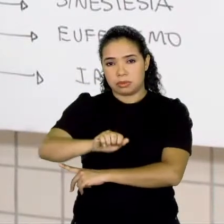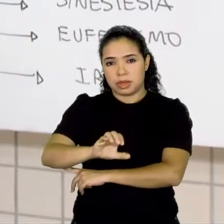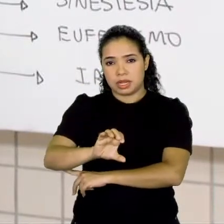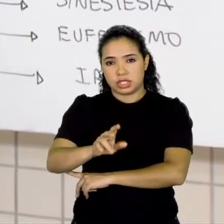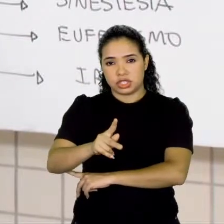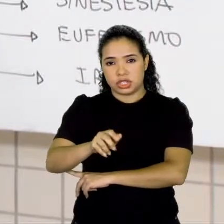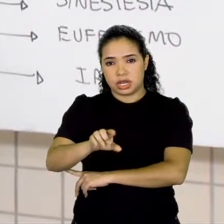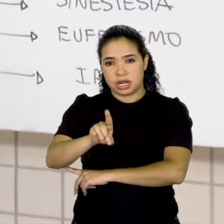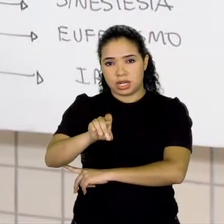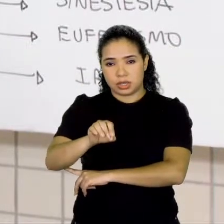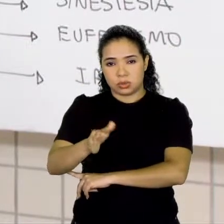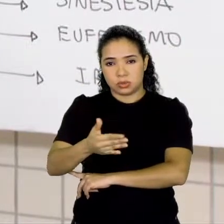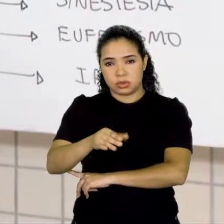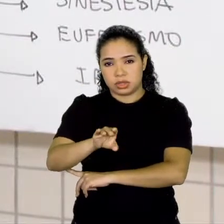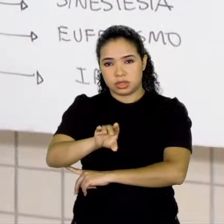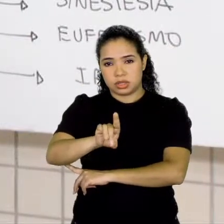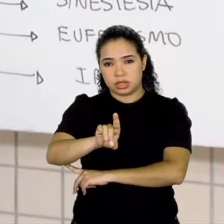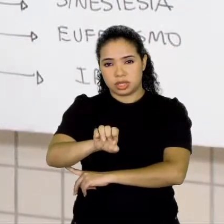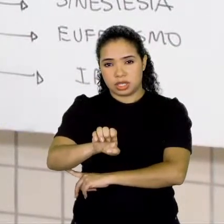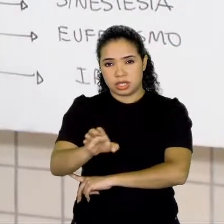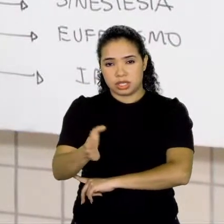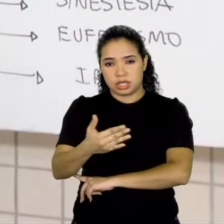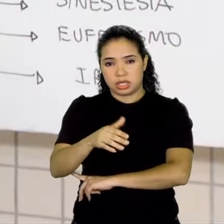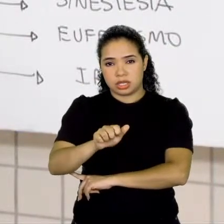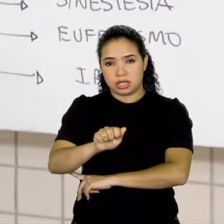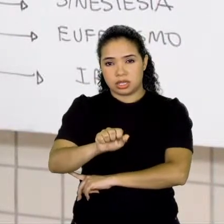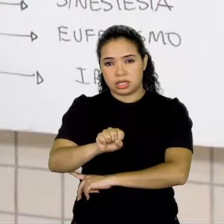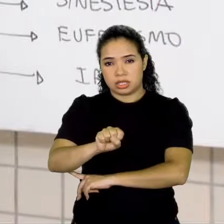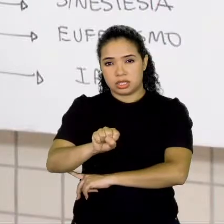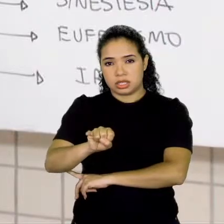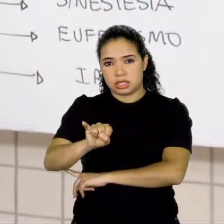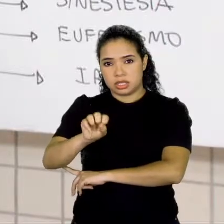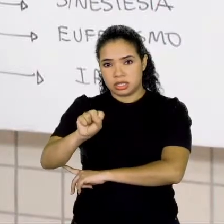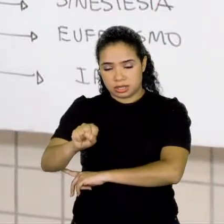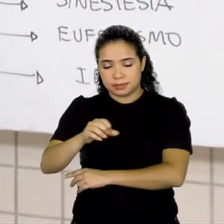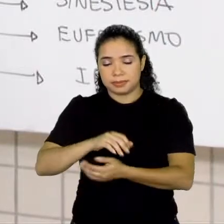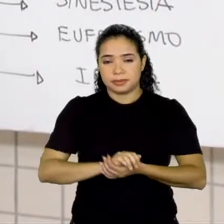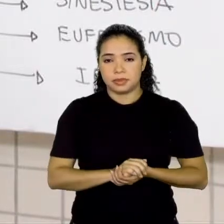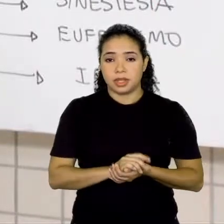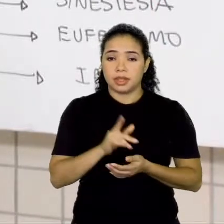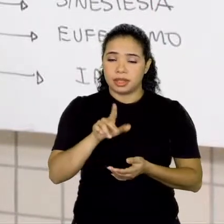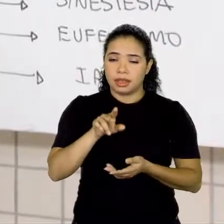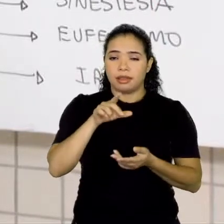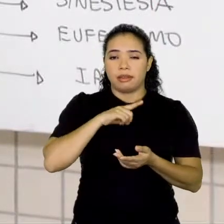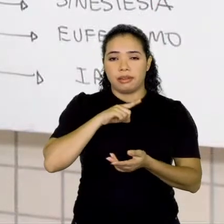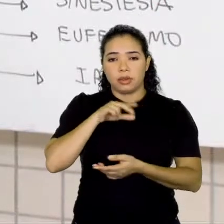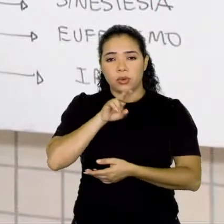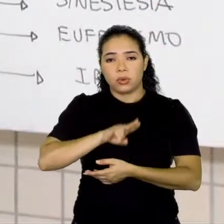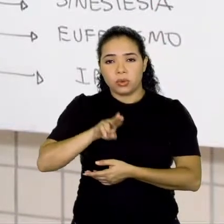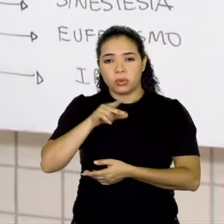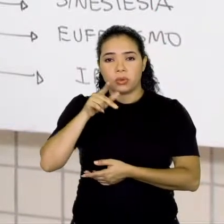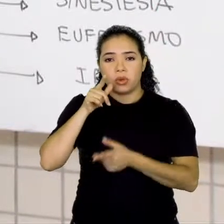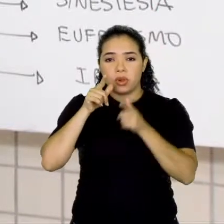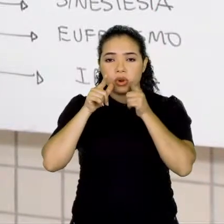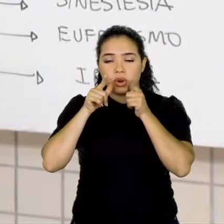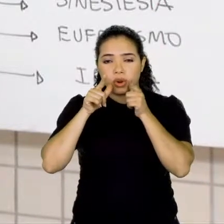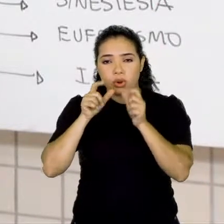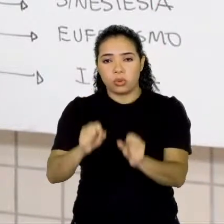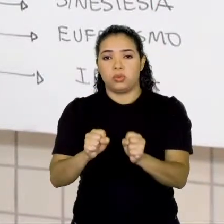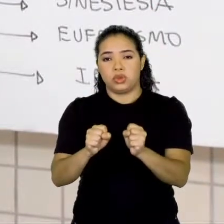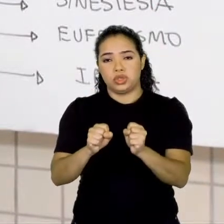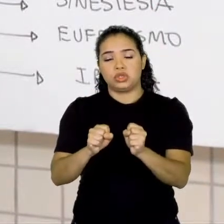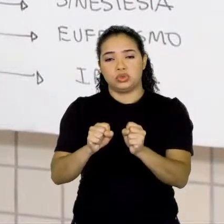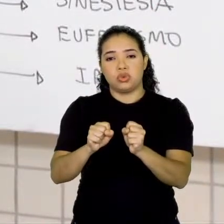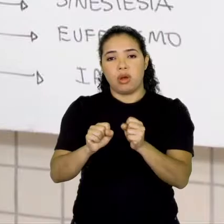E aí os outros blocos de estudo vem com o uso linguístico, com as questões de uso linguístico a partir desse